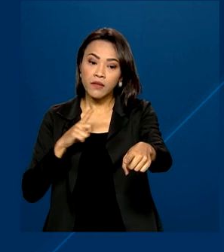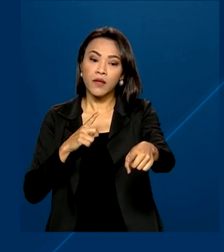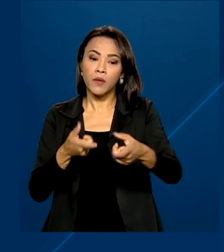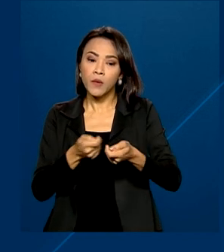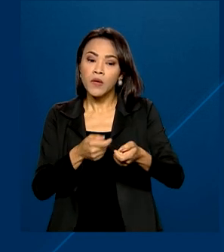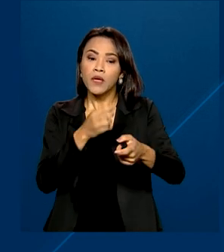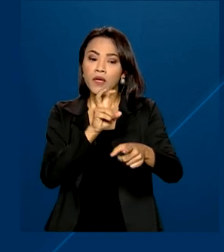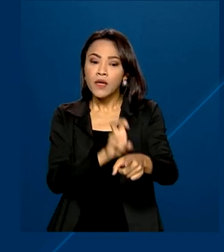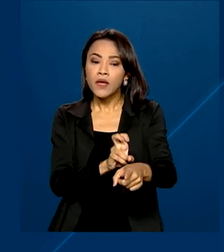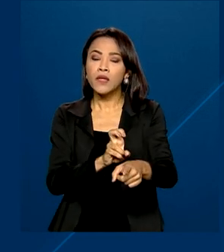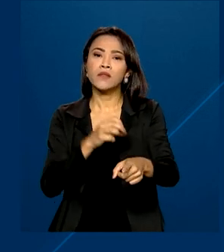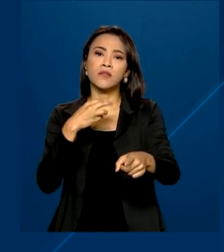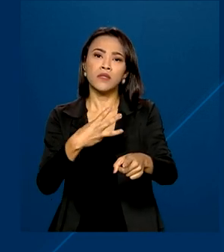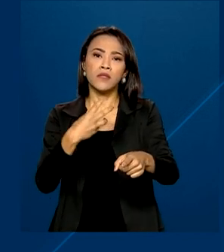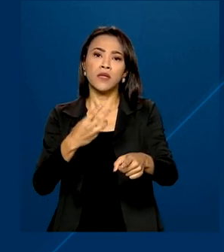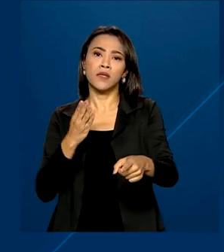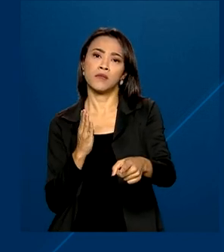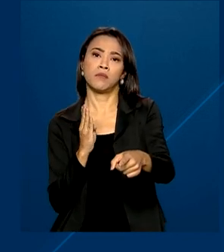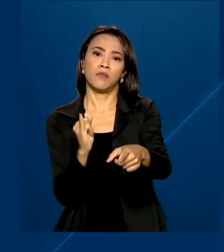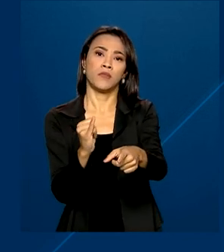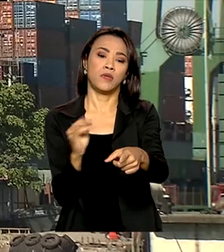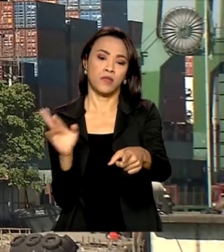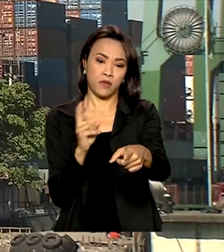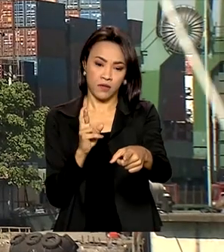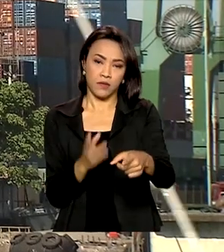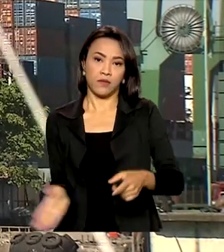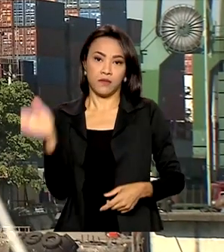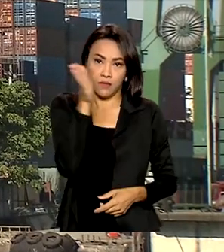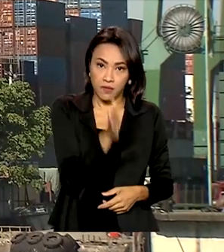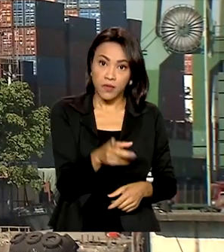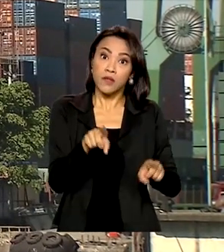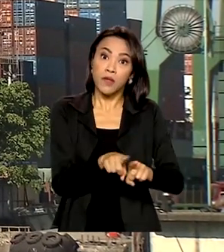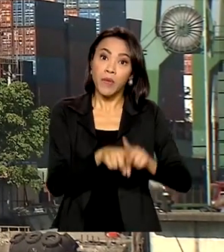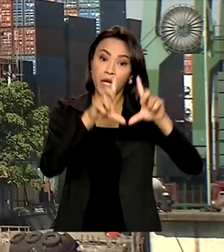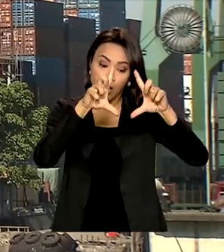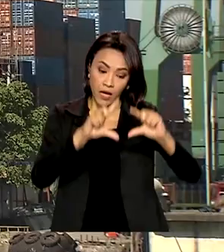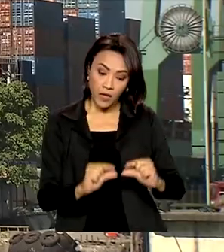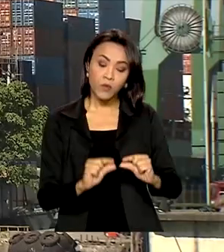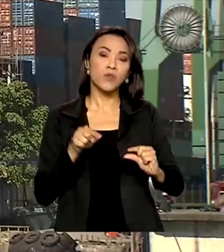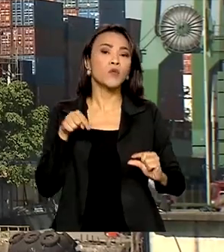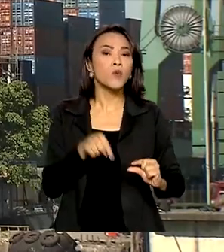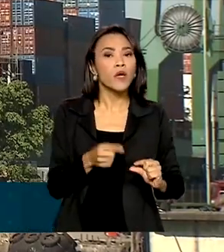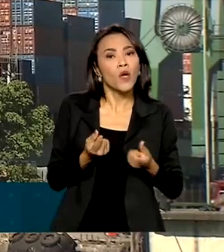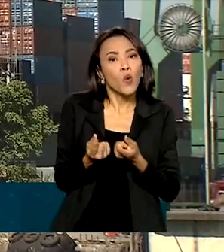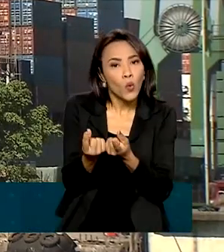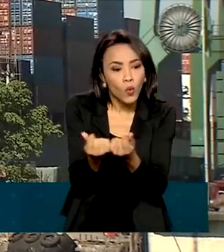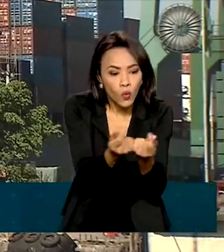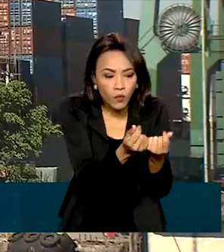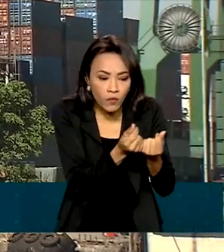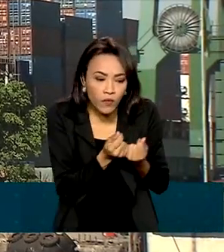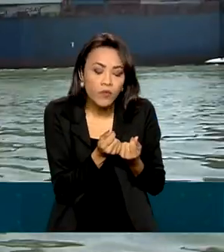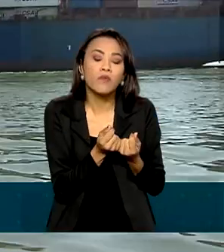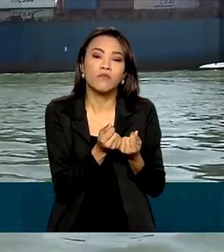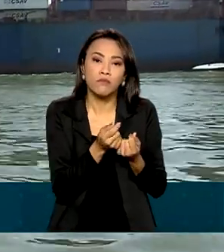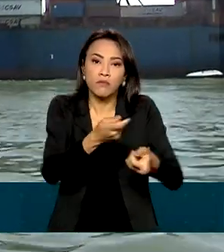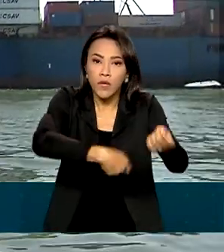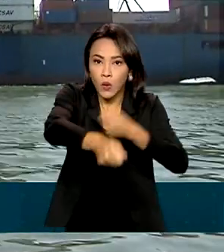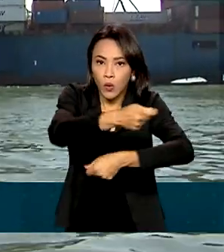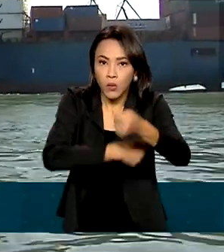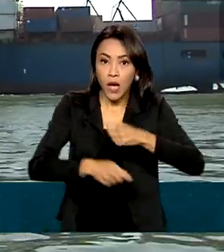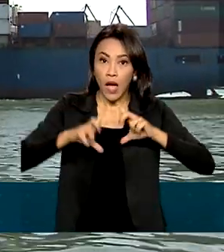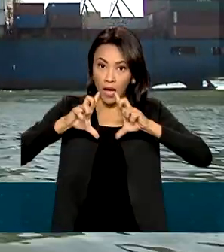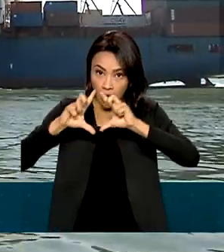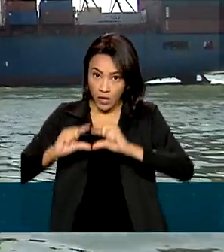533 bilhões de reais. Além de diminuir o nível geral de preços na economia, a redução do